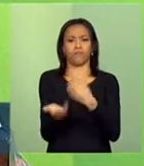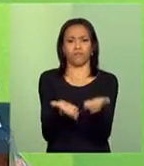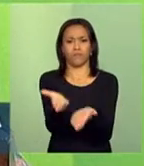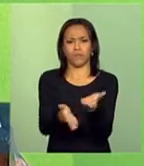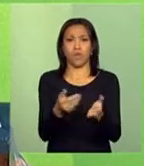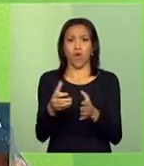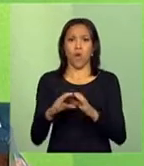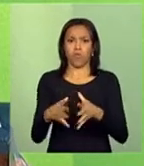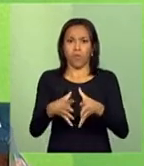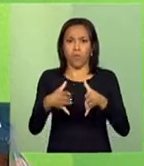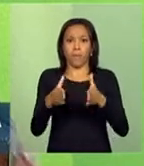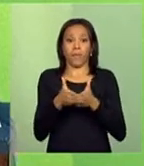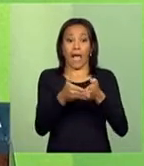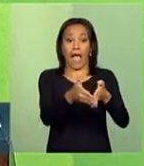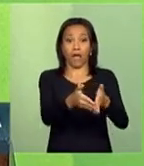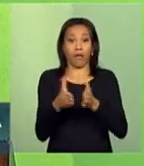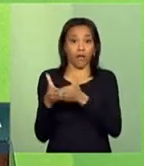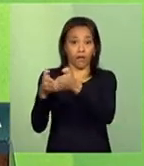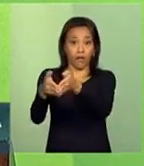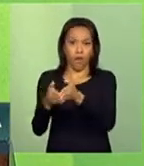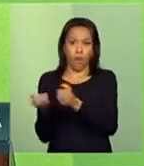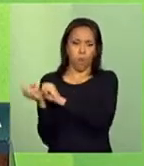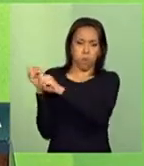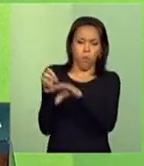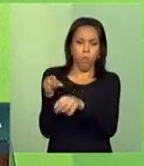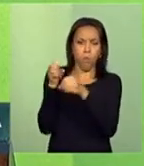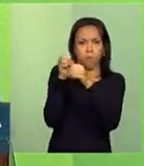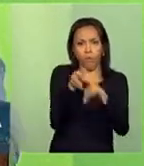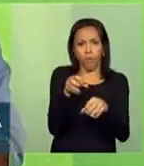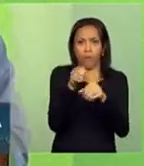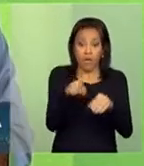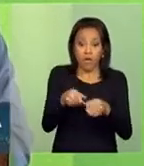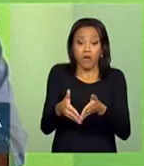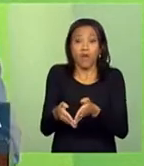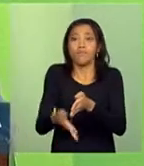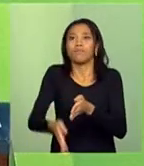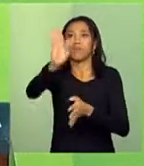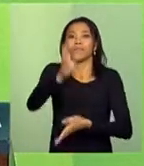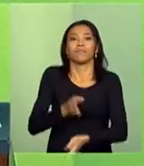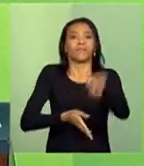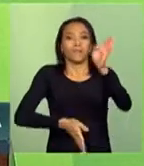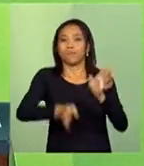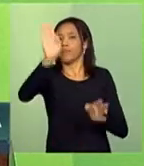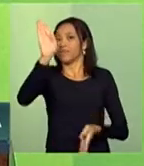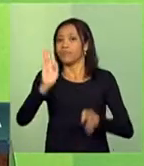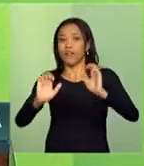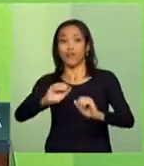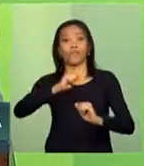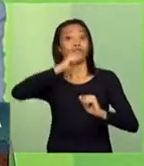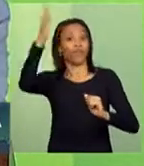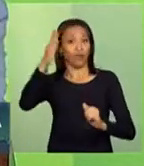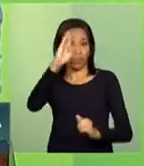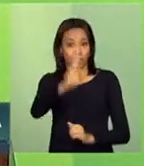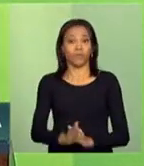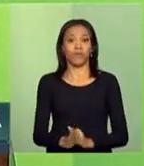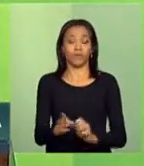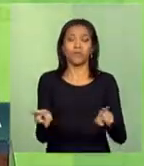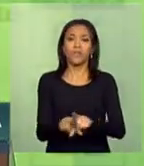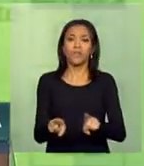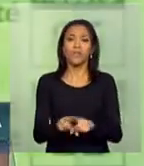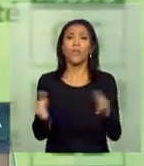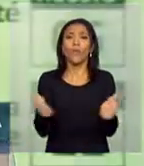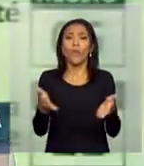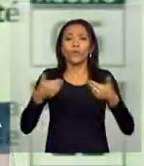de carga e cada vez mais os nossos produtos possam ser mais competitivos no mercado internacional. E hoje, a abertura do